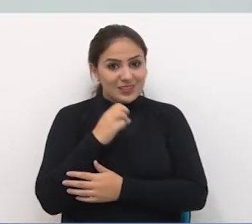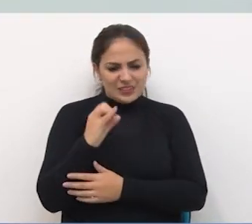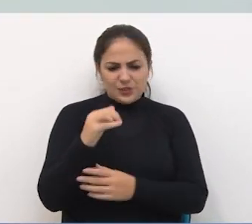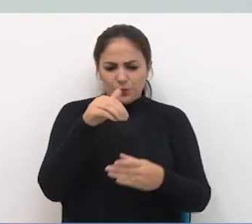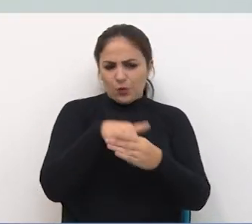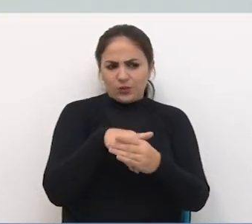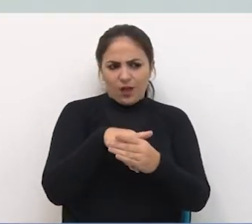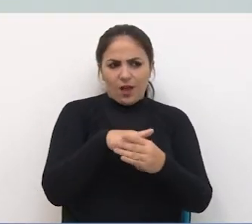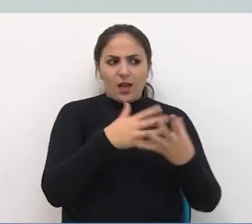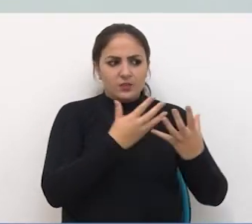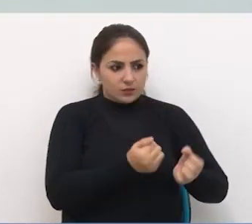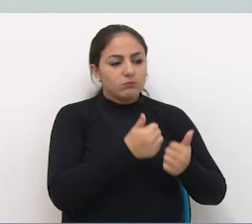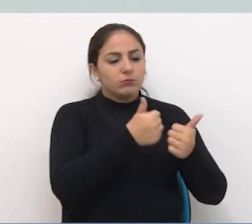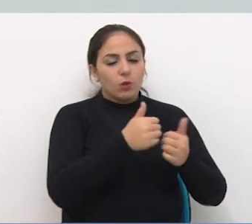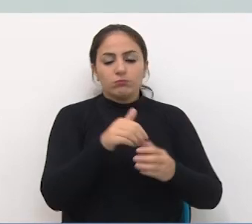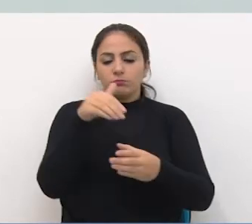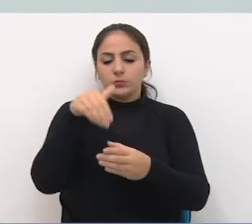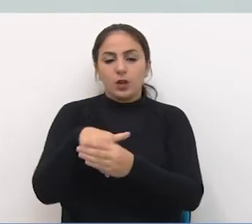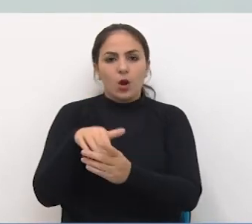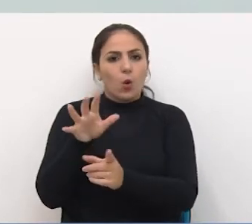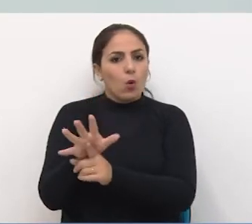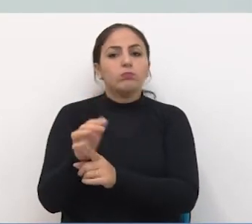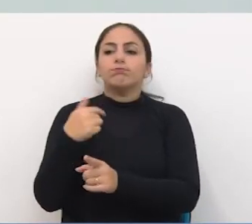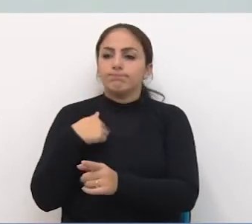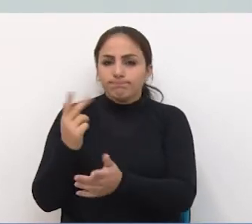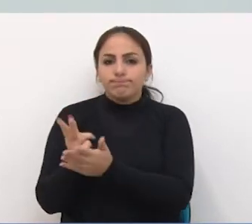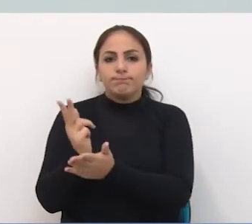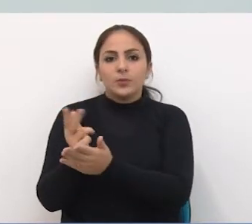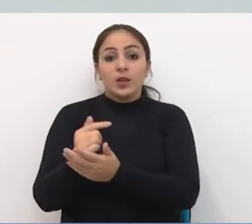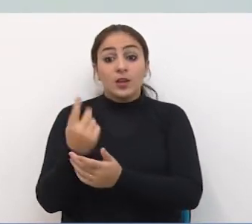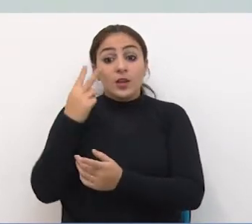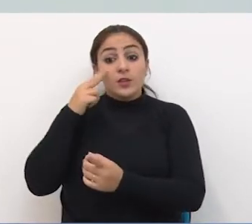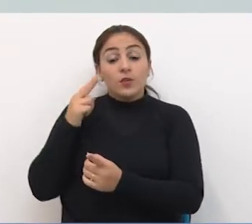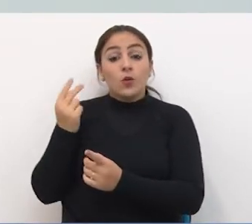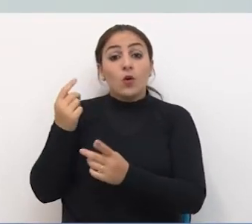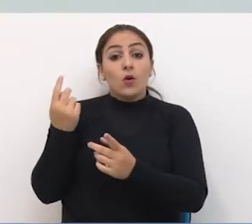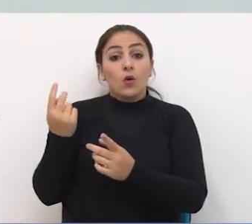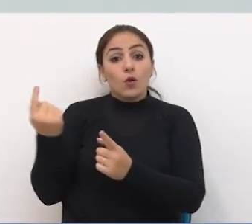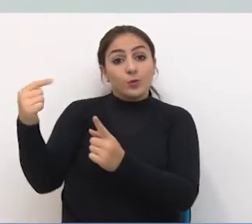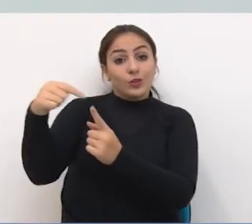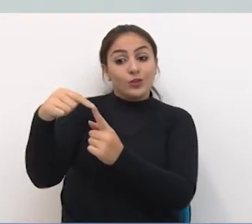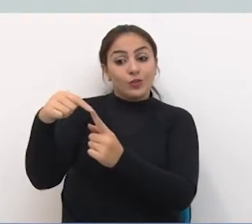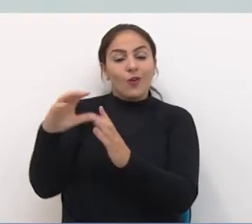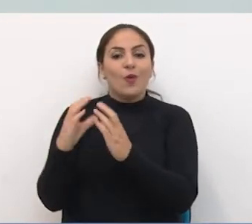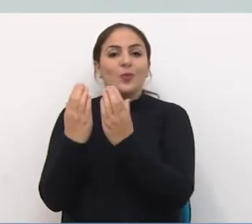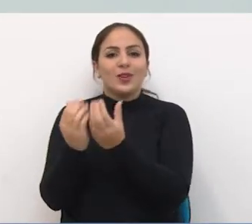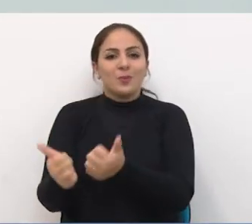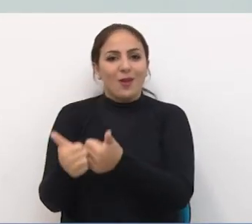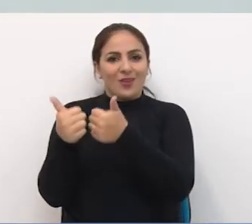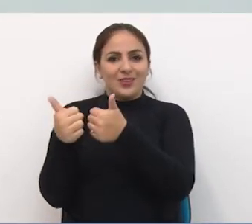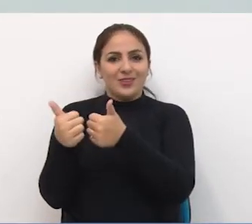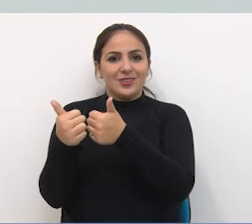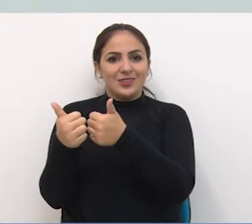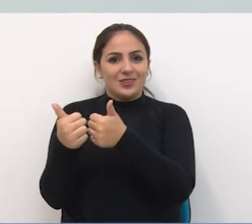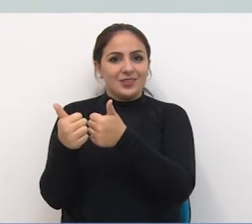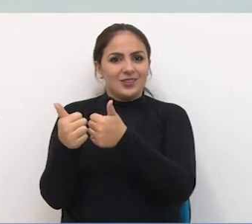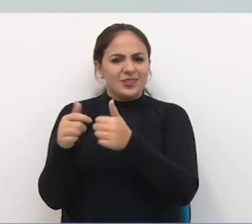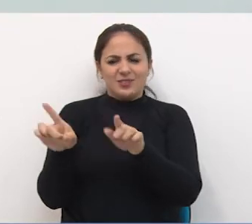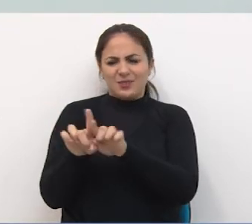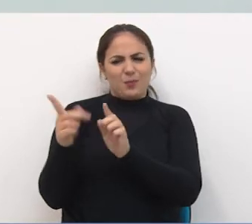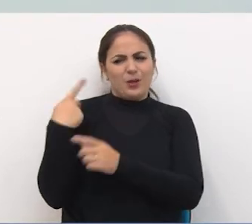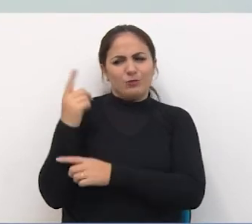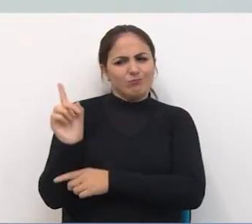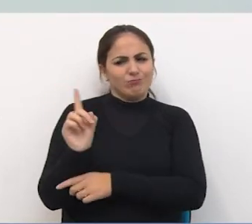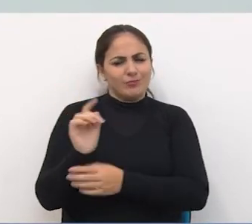votar Contrário Eu vou votar Mas sempre visando O bem da comunidade E não partidos políticos Isso vai acontecer No PSB também Muitas